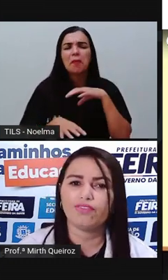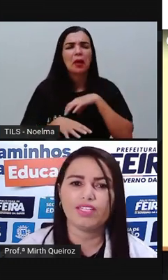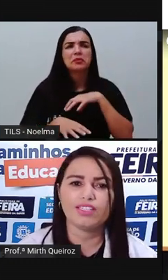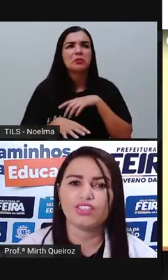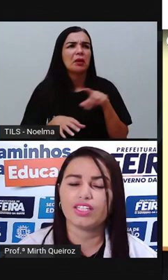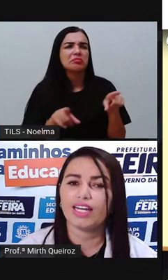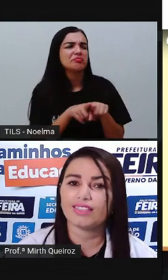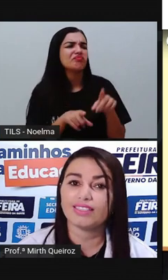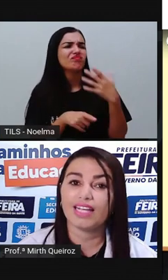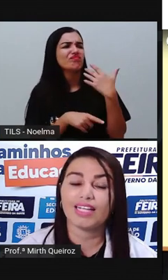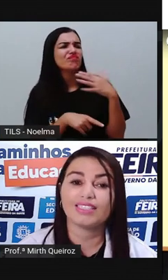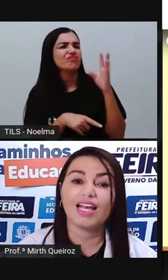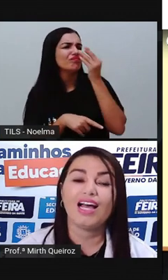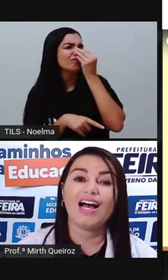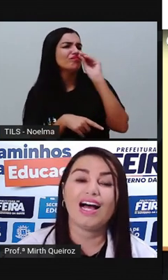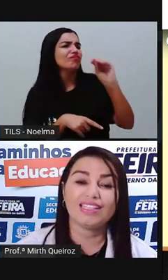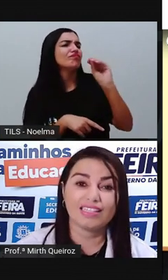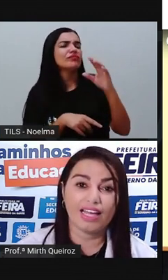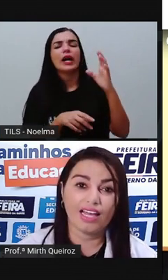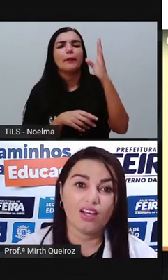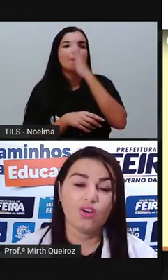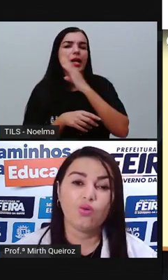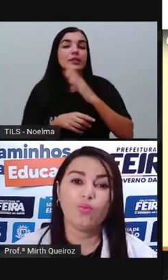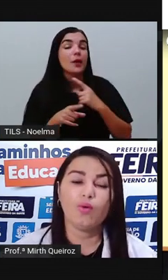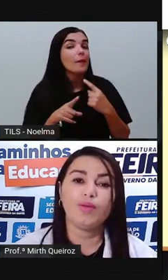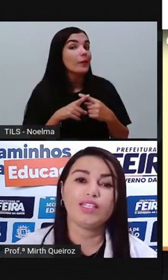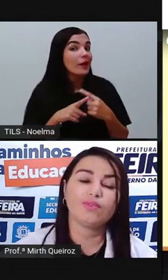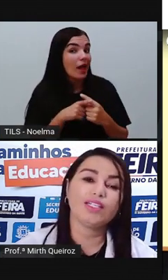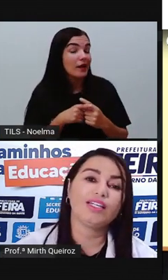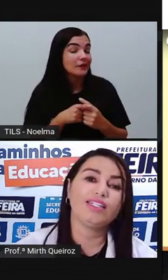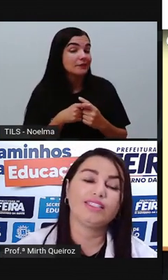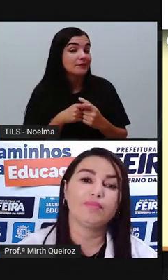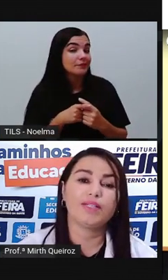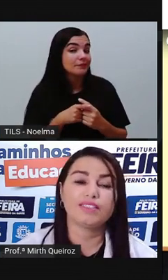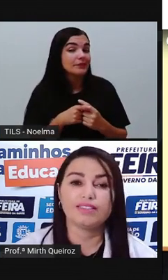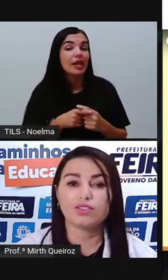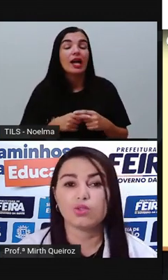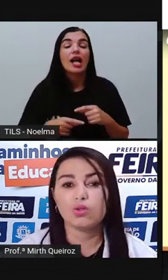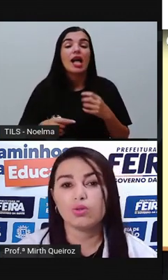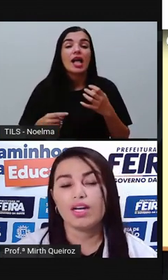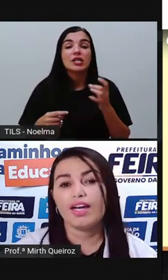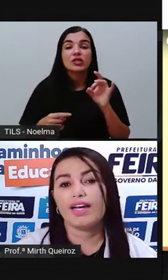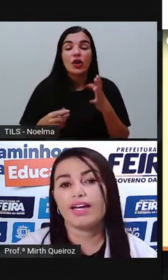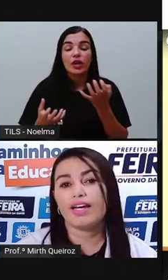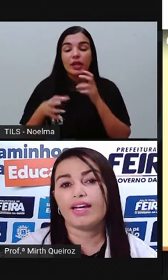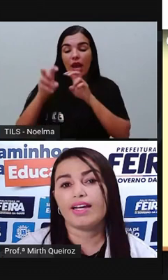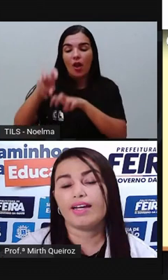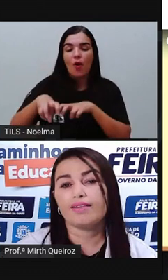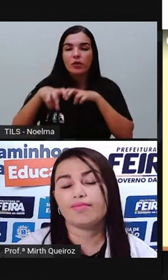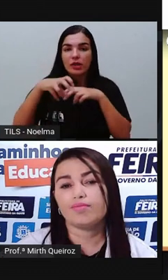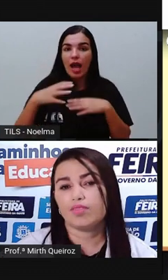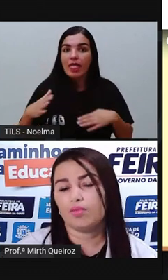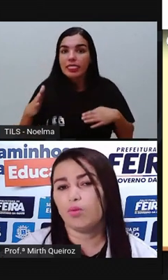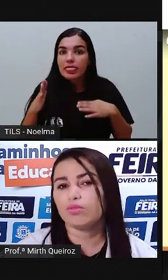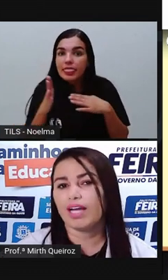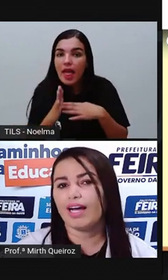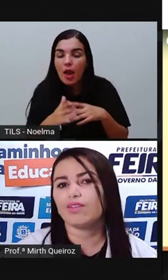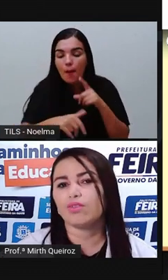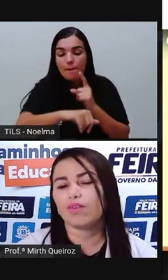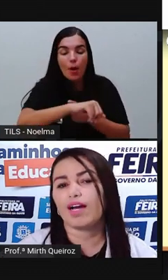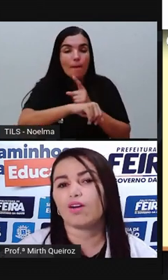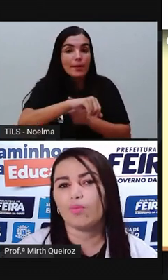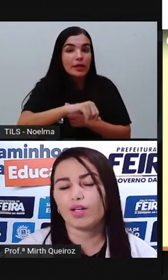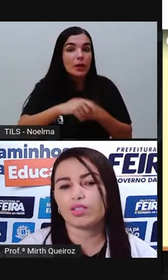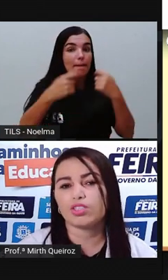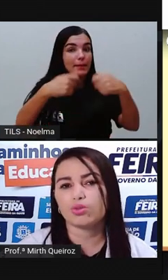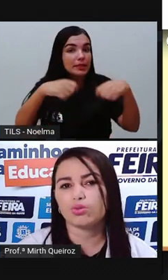criar vilas, de criar cidades. Até o momento em que se precisou montar